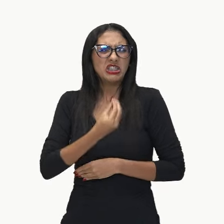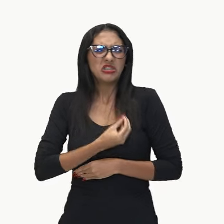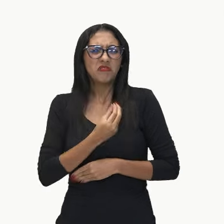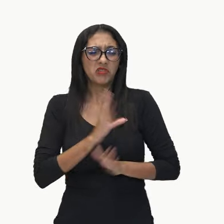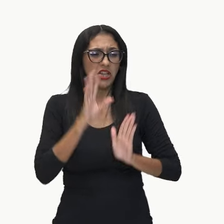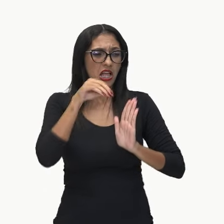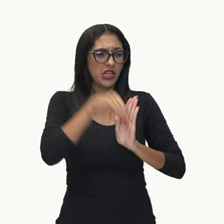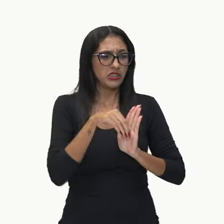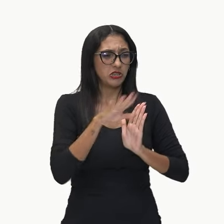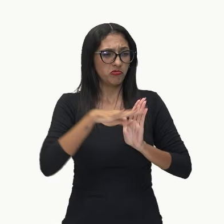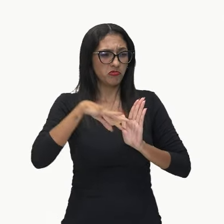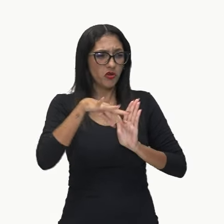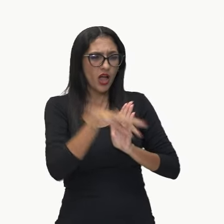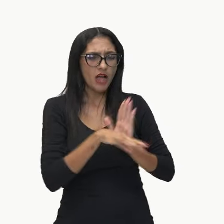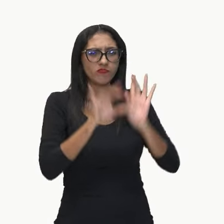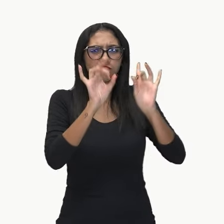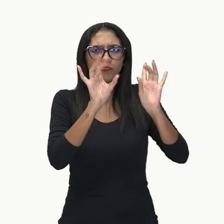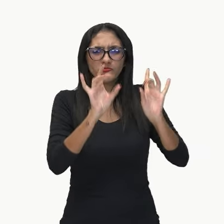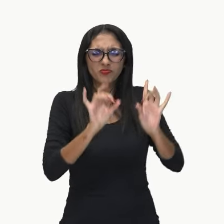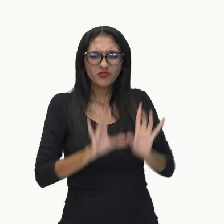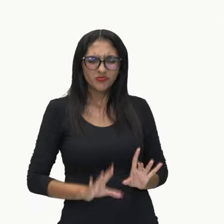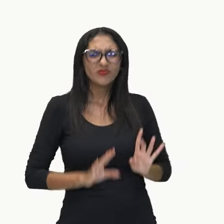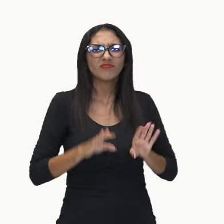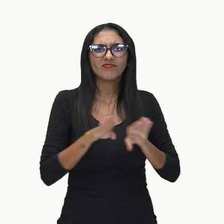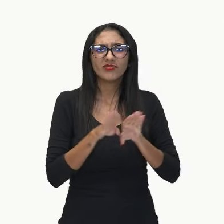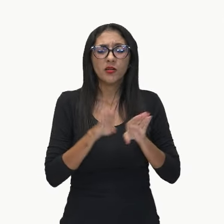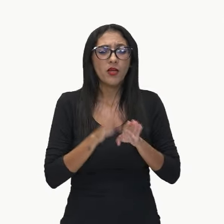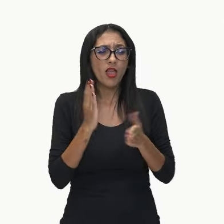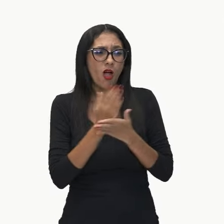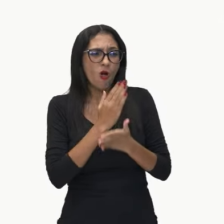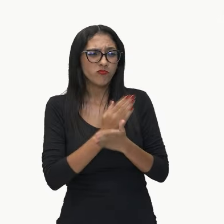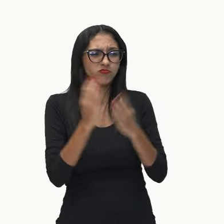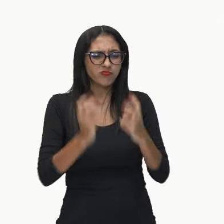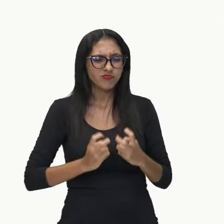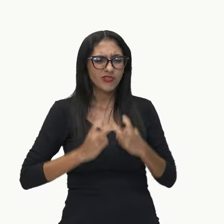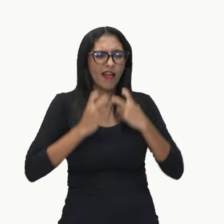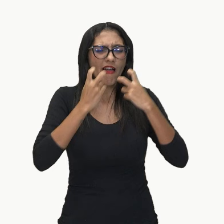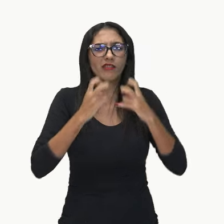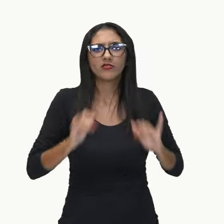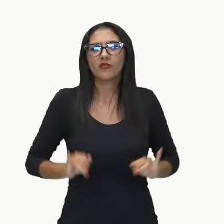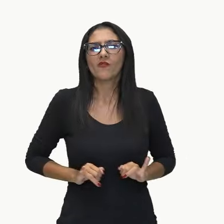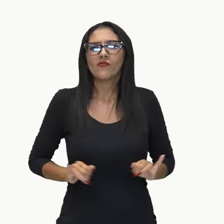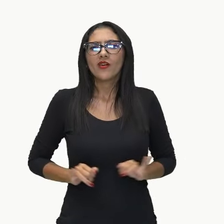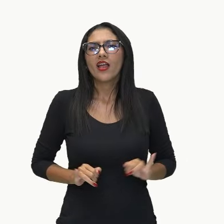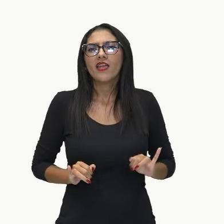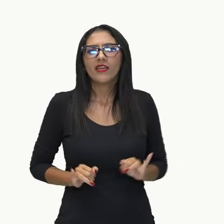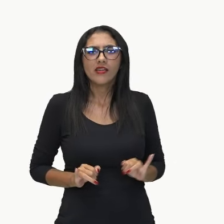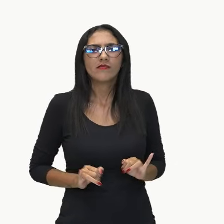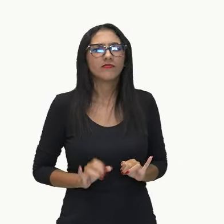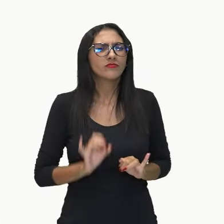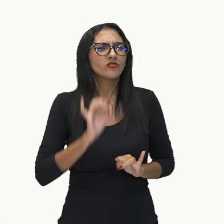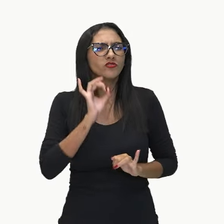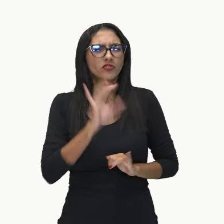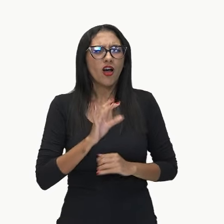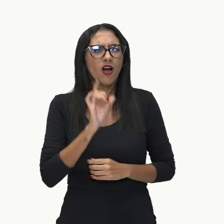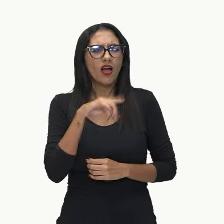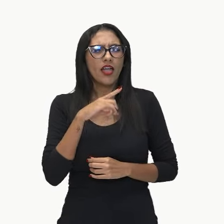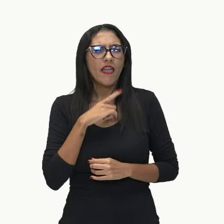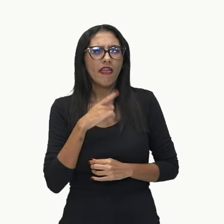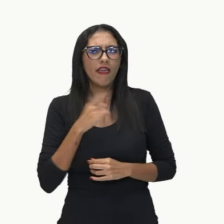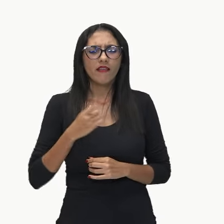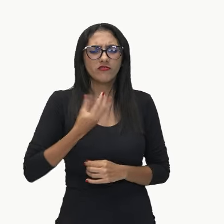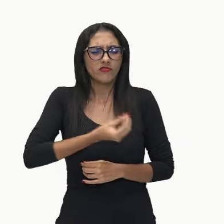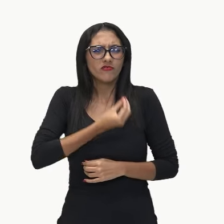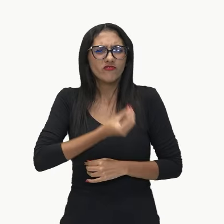muros sem pulos e gemem sangue de alguns mil réis fracos, para dizerem que as filhas da senhora